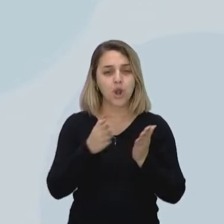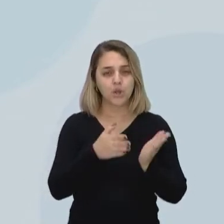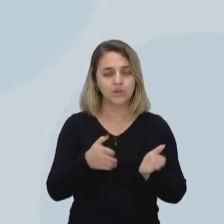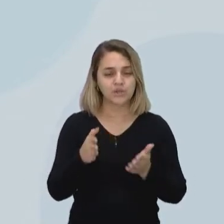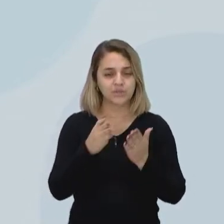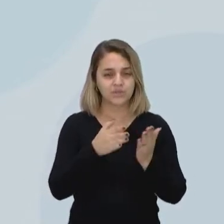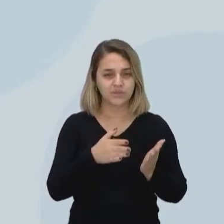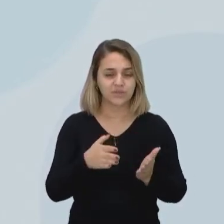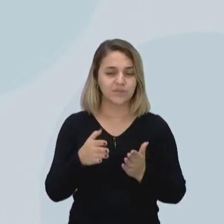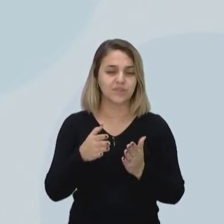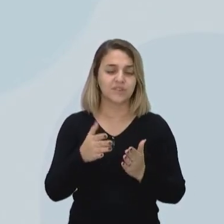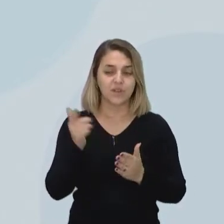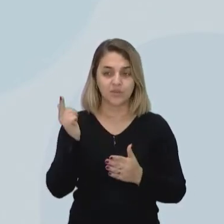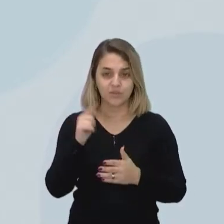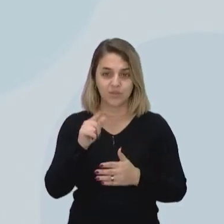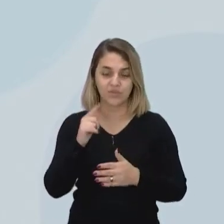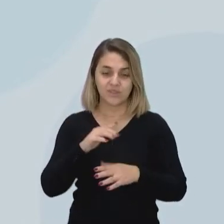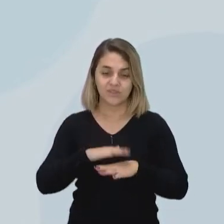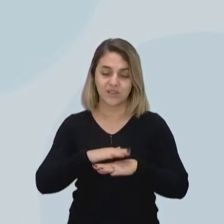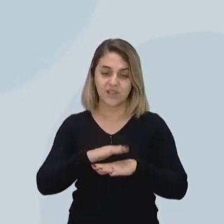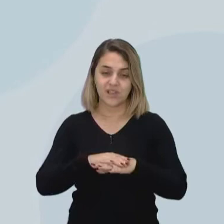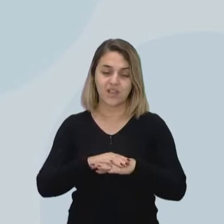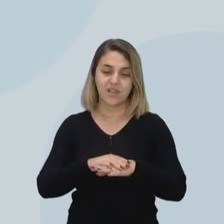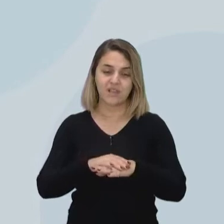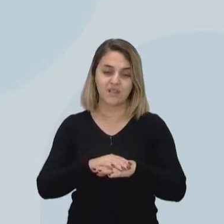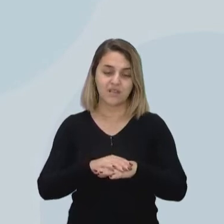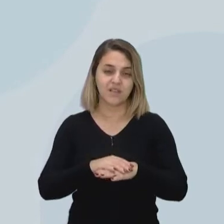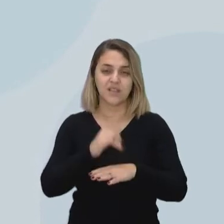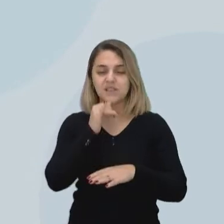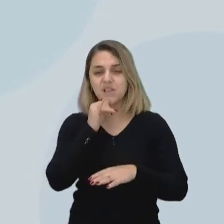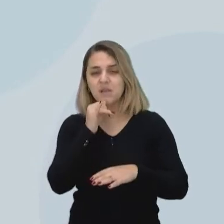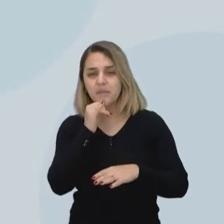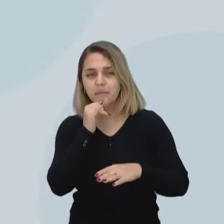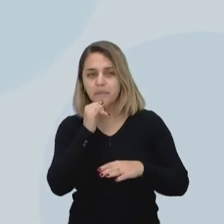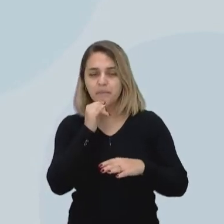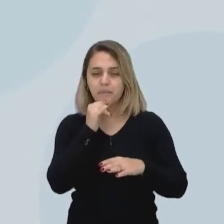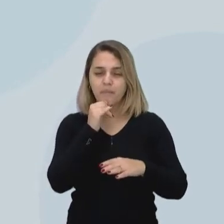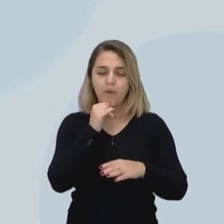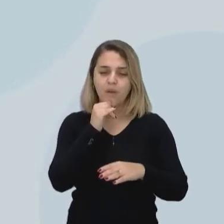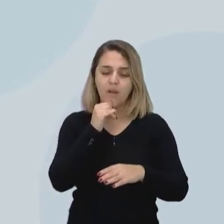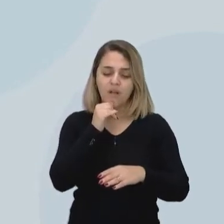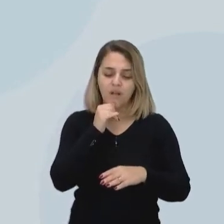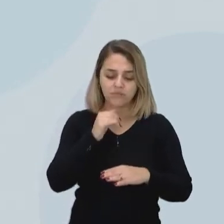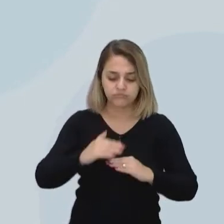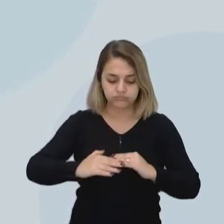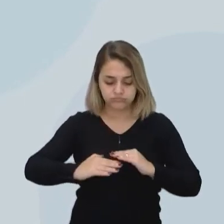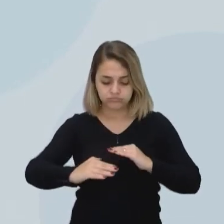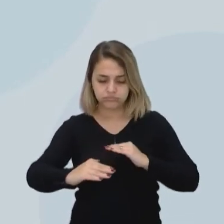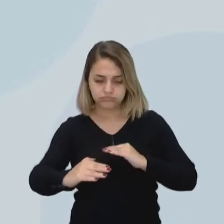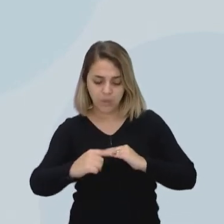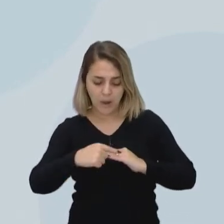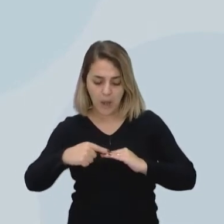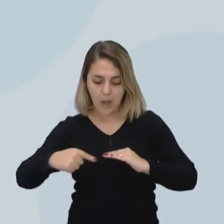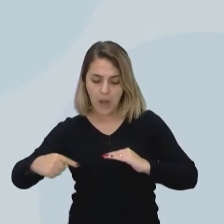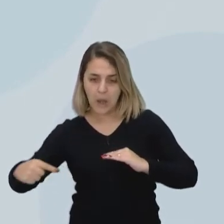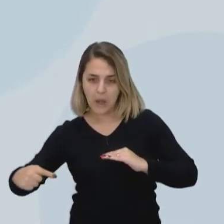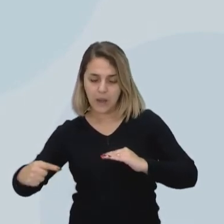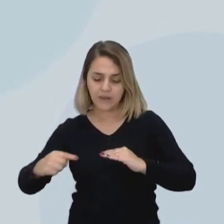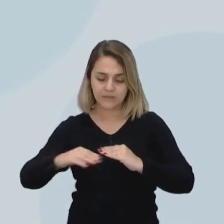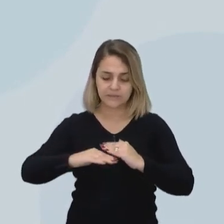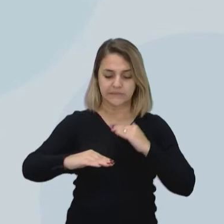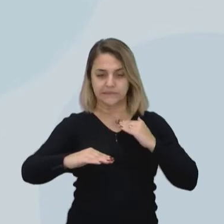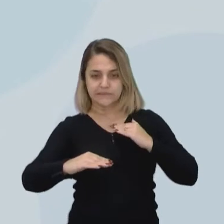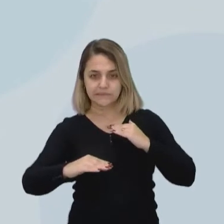reparação de fissuras no cimento. Então, a gente mostra aqui para vocês.